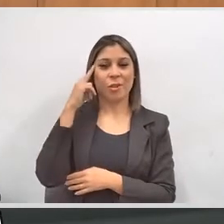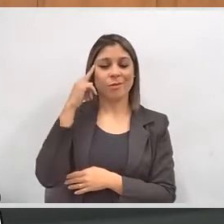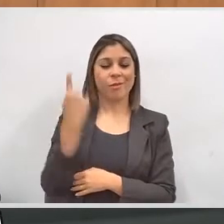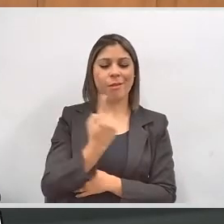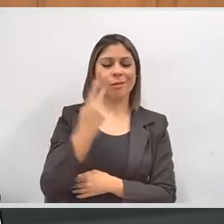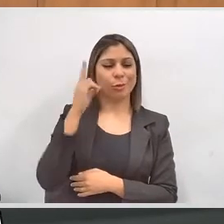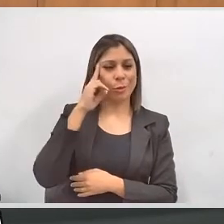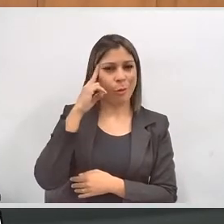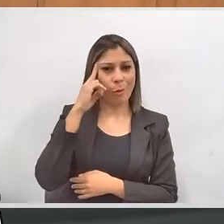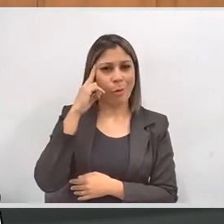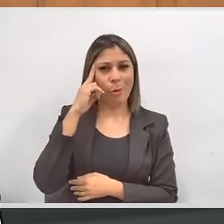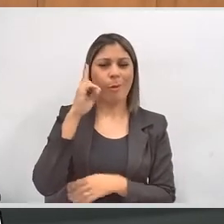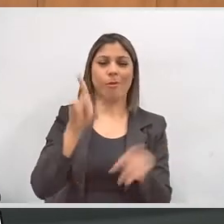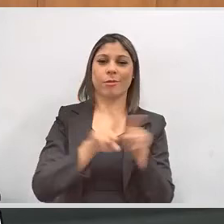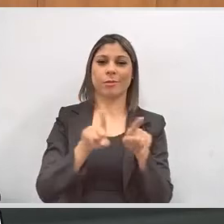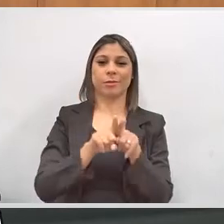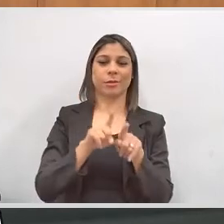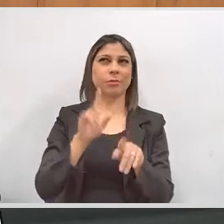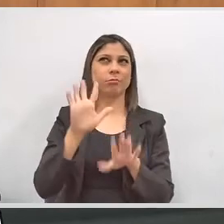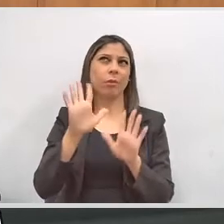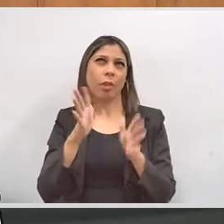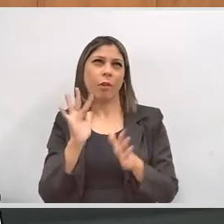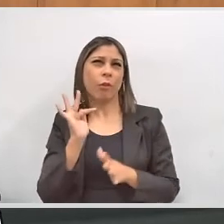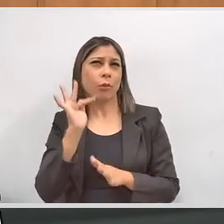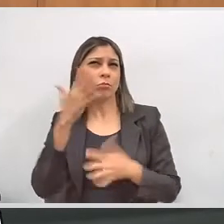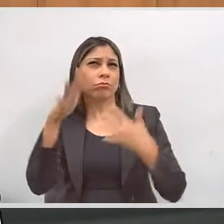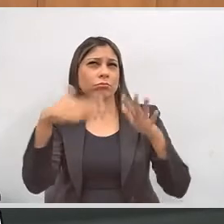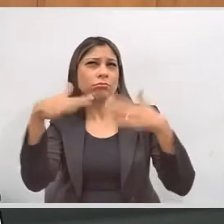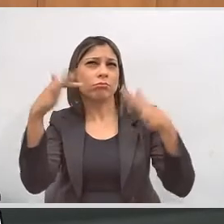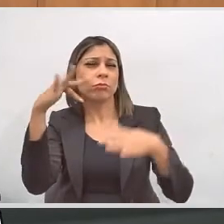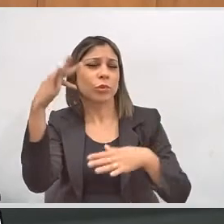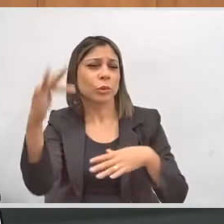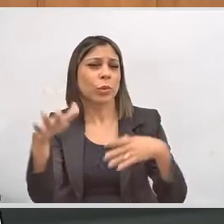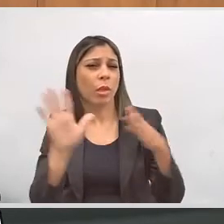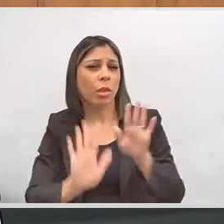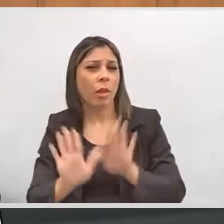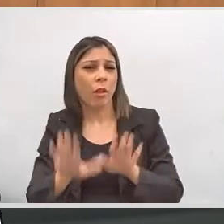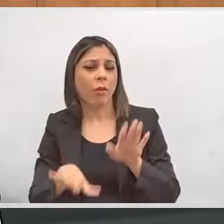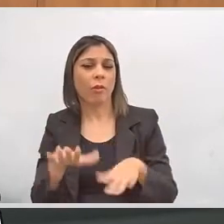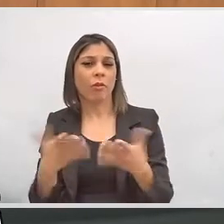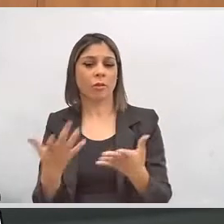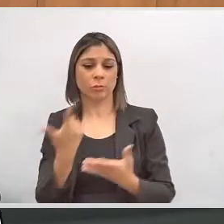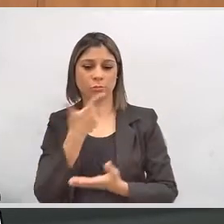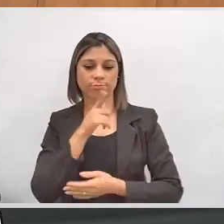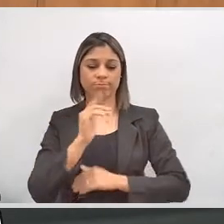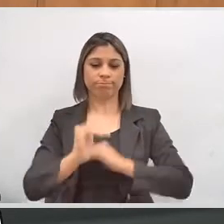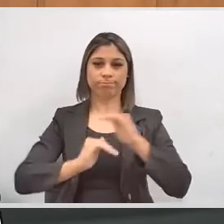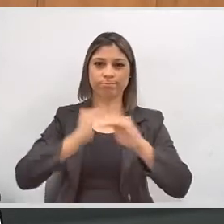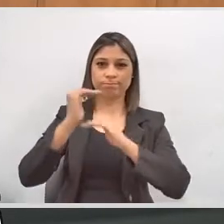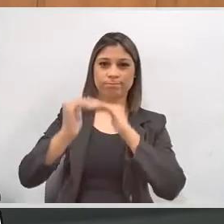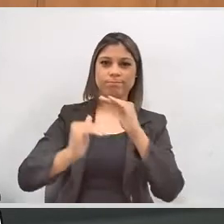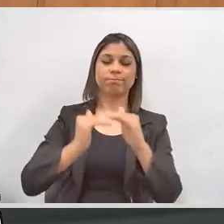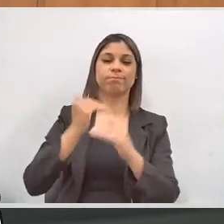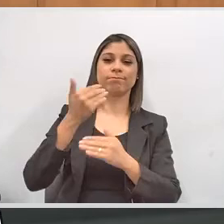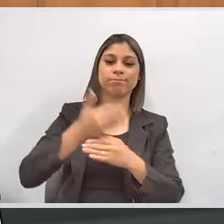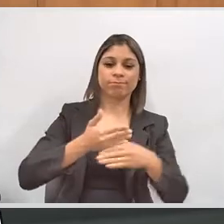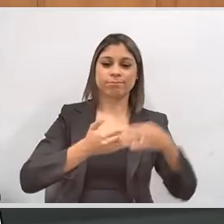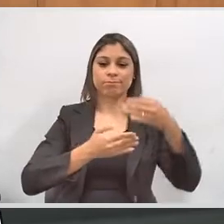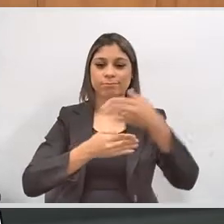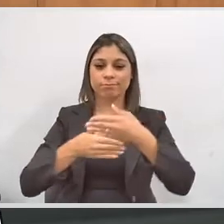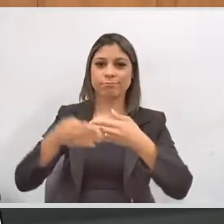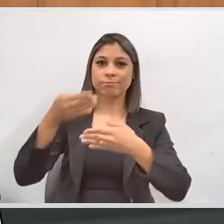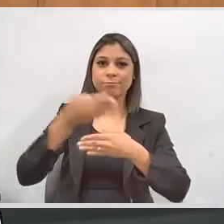somos sonhadores também, de conseguirmos chegar um dia, não sei quando, talvez não seja para nós, mas nós vamos construindo o nosso